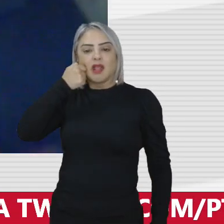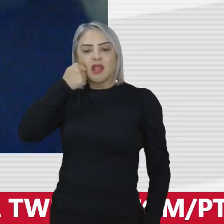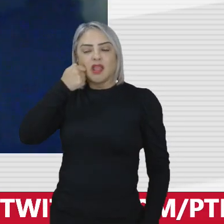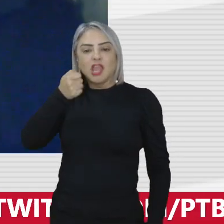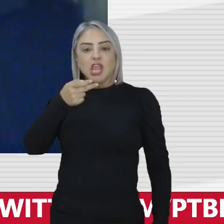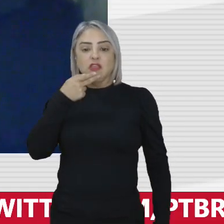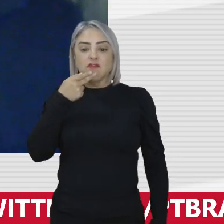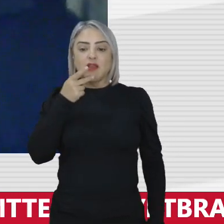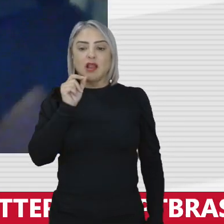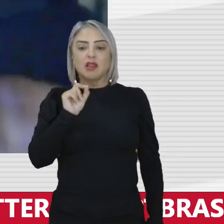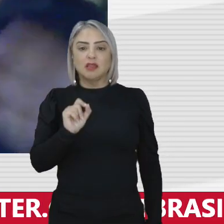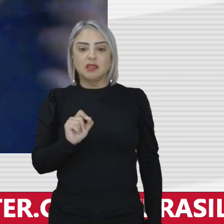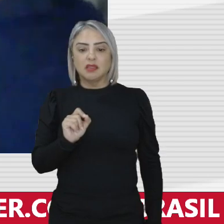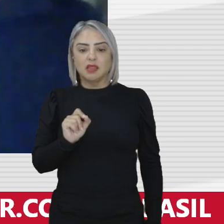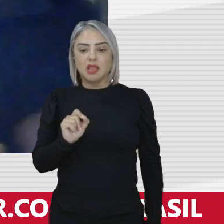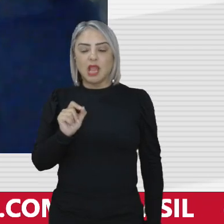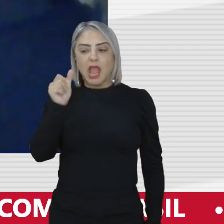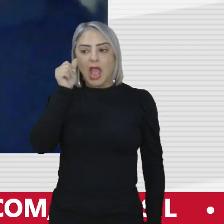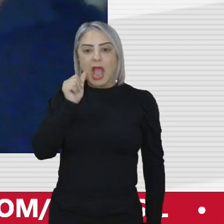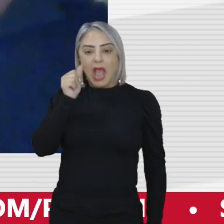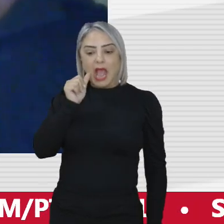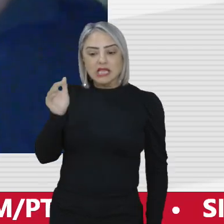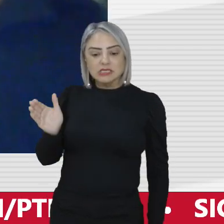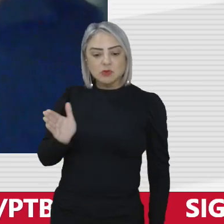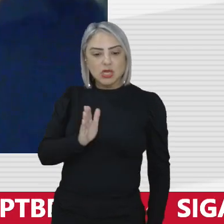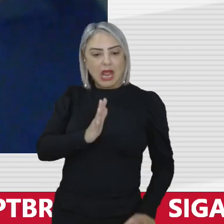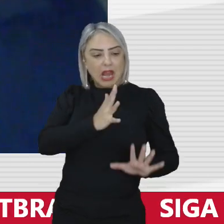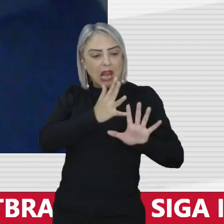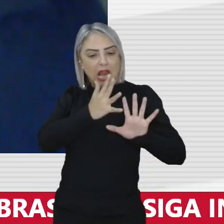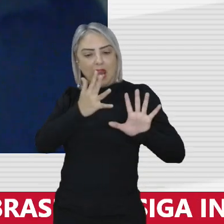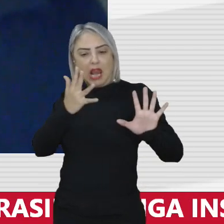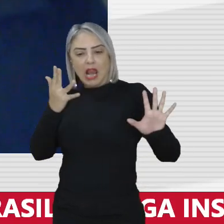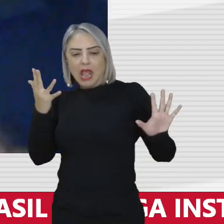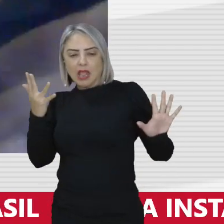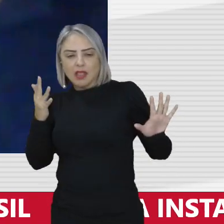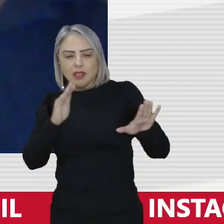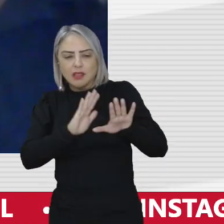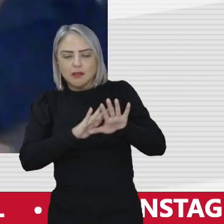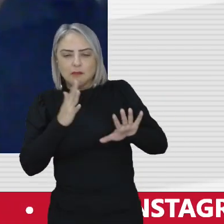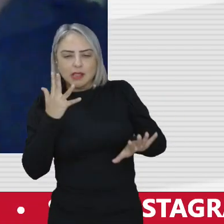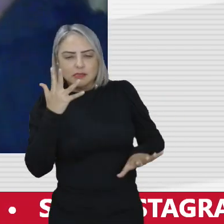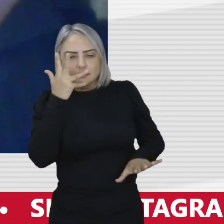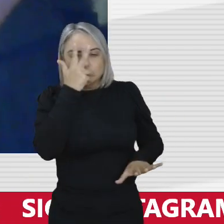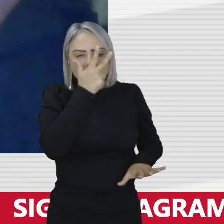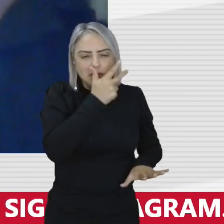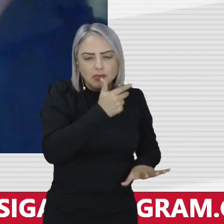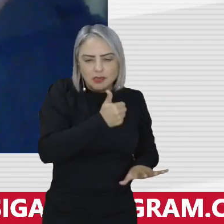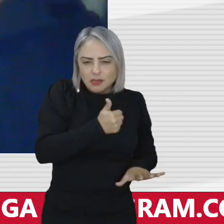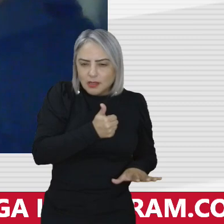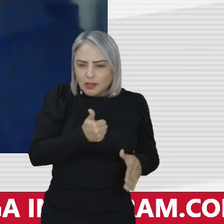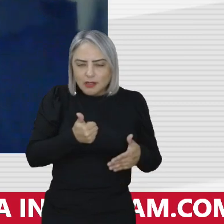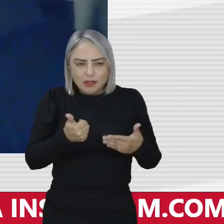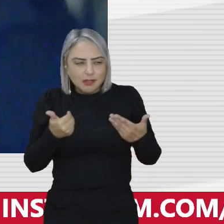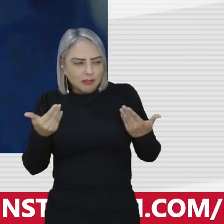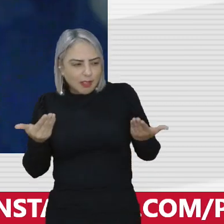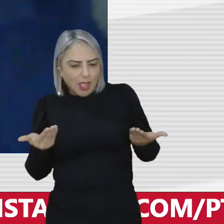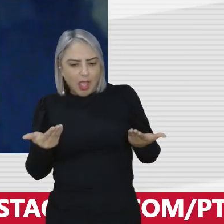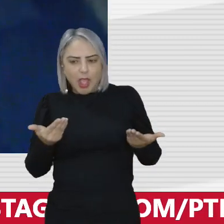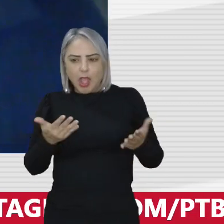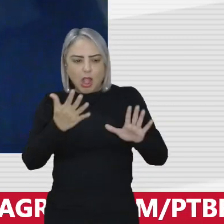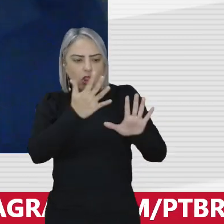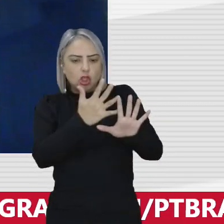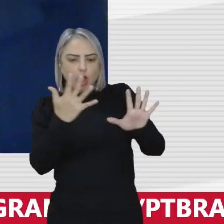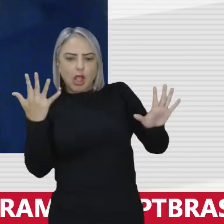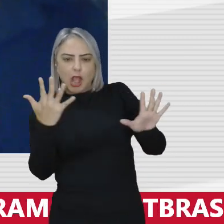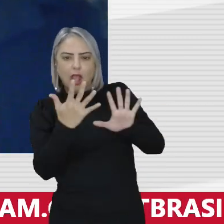diz que as mulheres daquela fila são mais incríveis do que as da fila